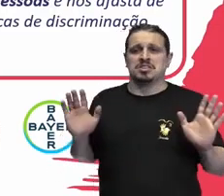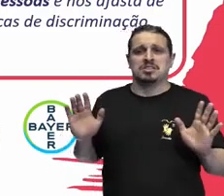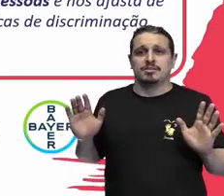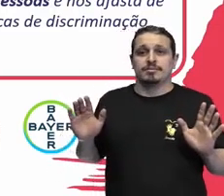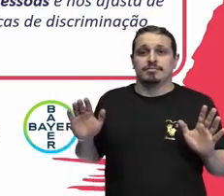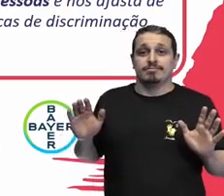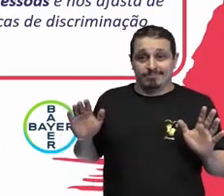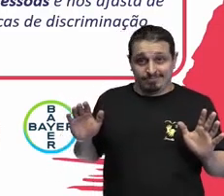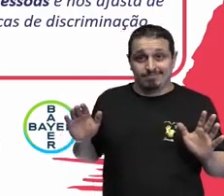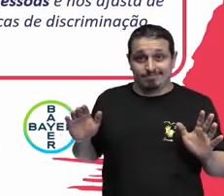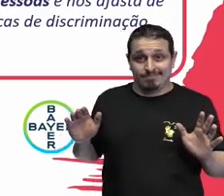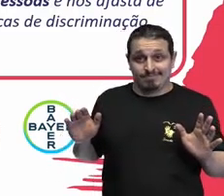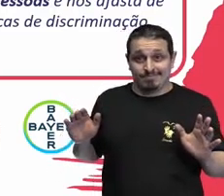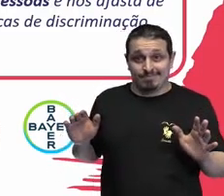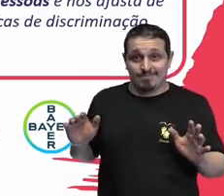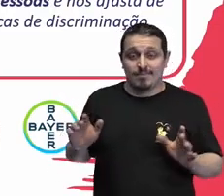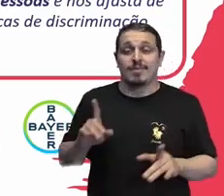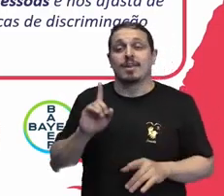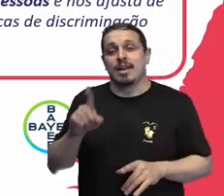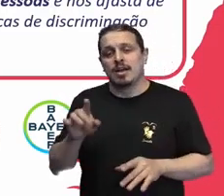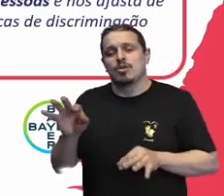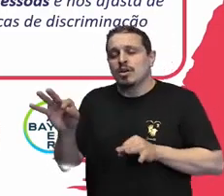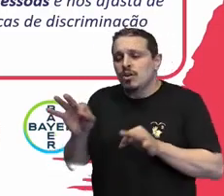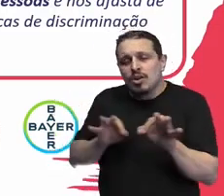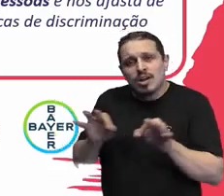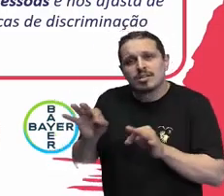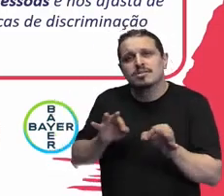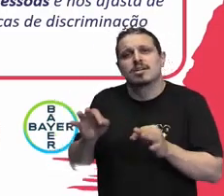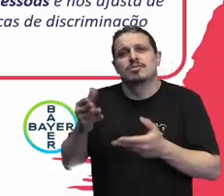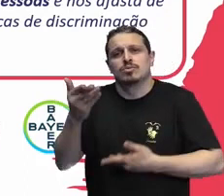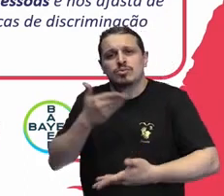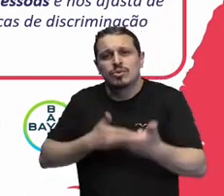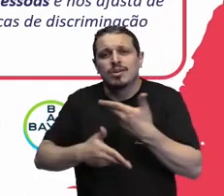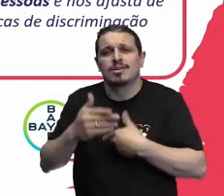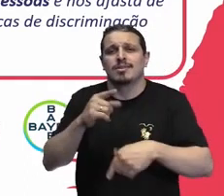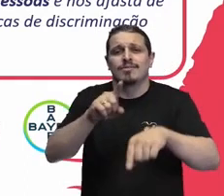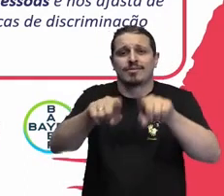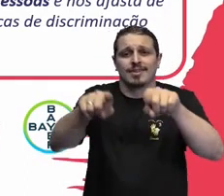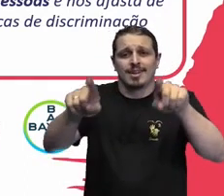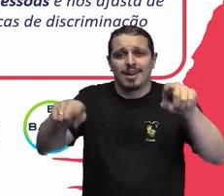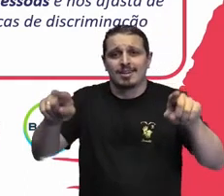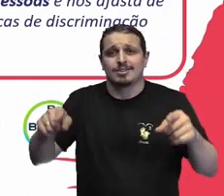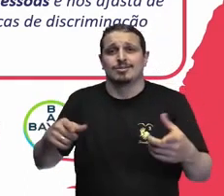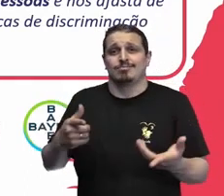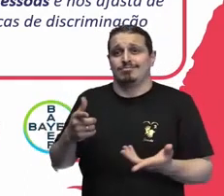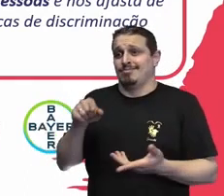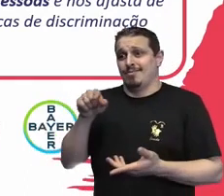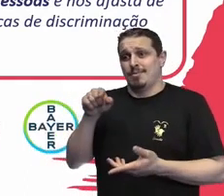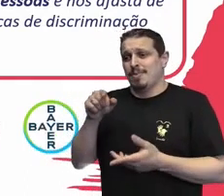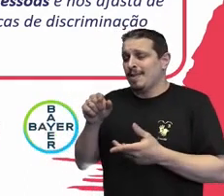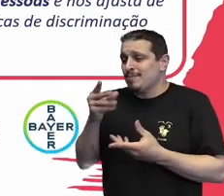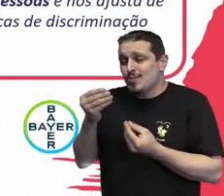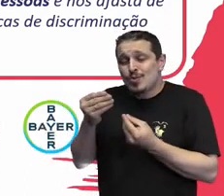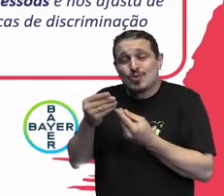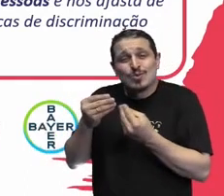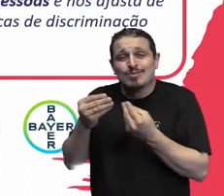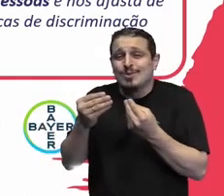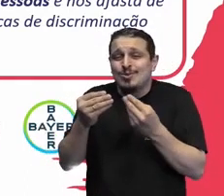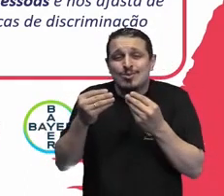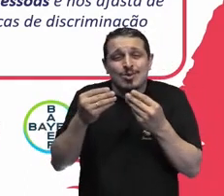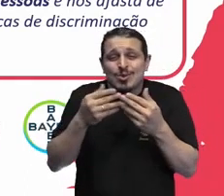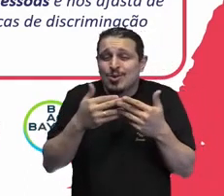daquela organização com seus produtos e seus serviços e a diversidade ela tem a possibilidade de desenvolver